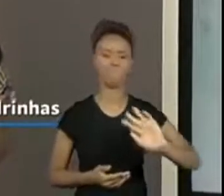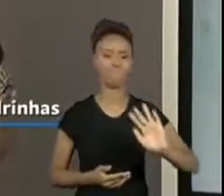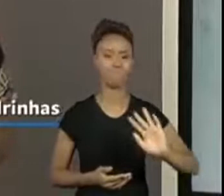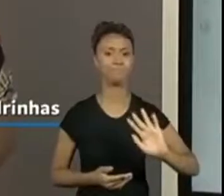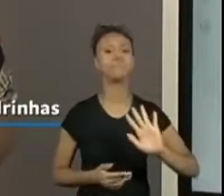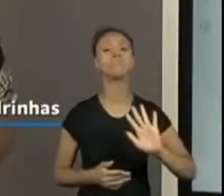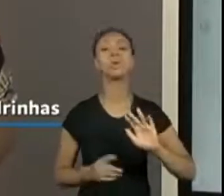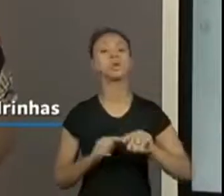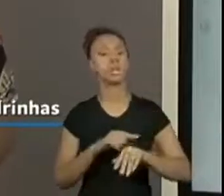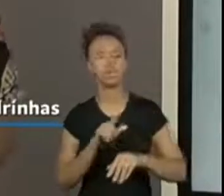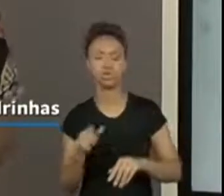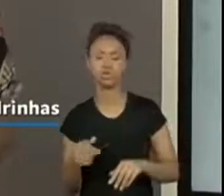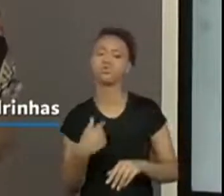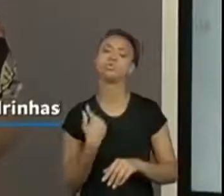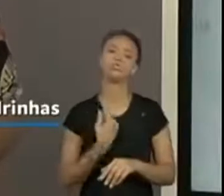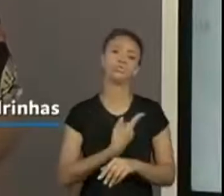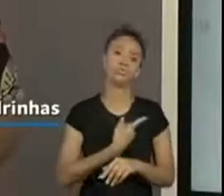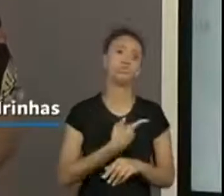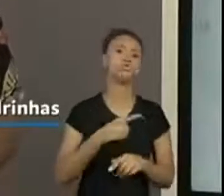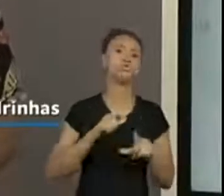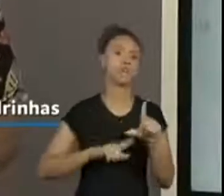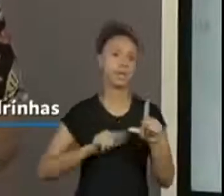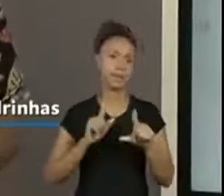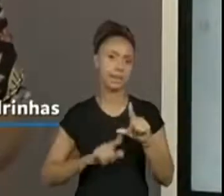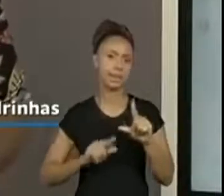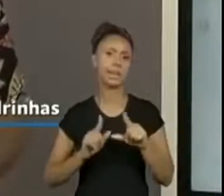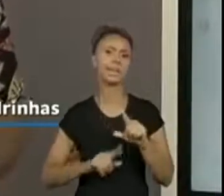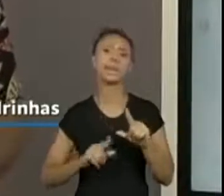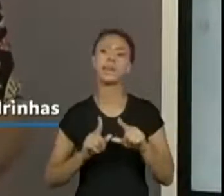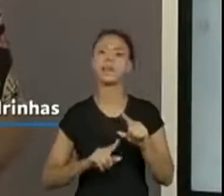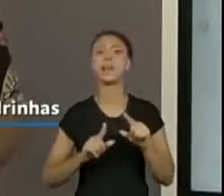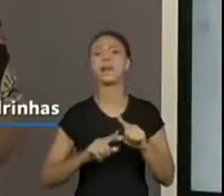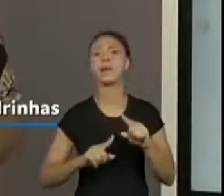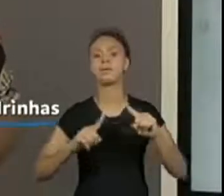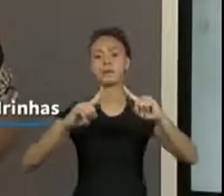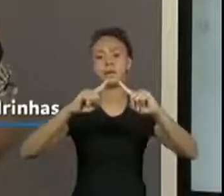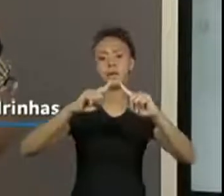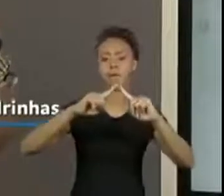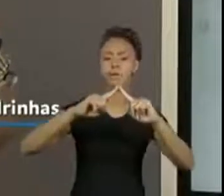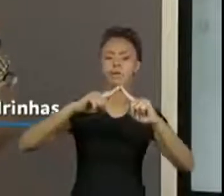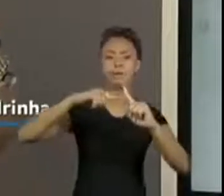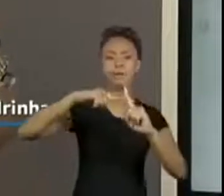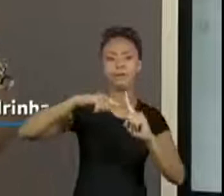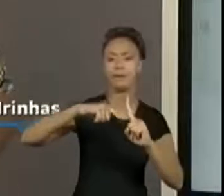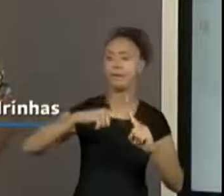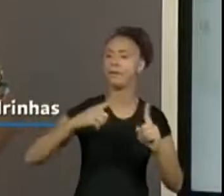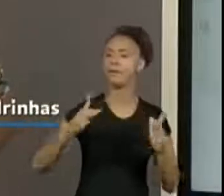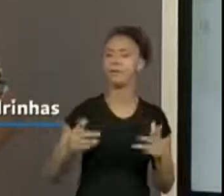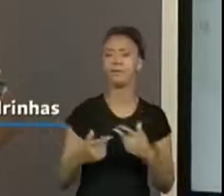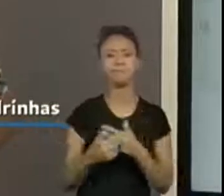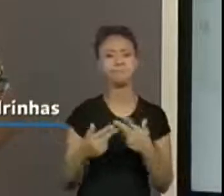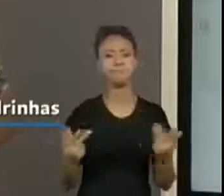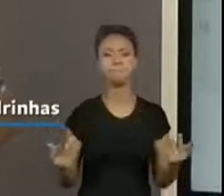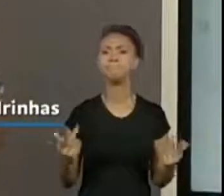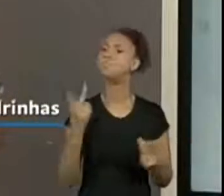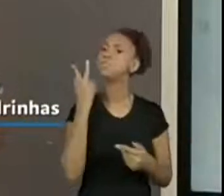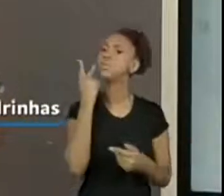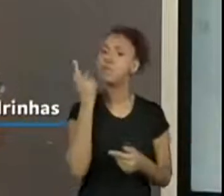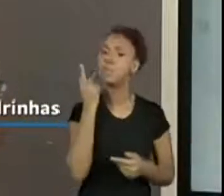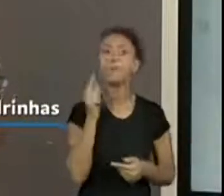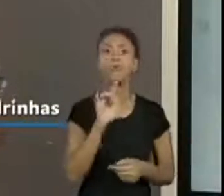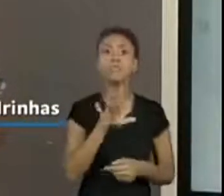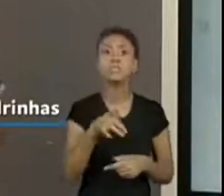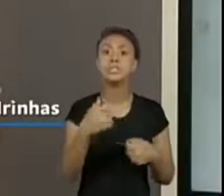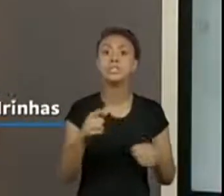estar ofertando junto com a professora Kelly, a letra cursiva, com a letra maiúscula, ponto final. Então, aprenda, conheça, mas não